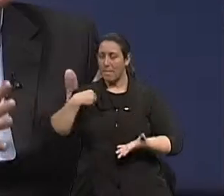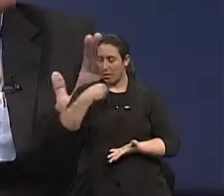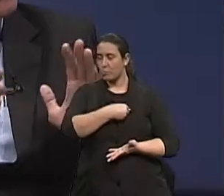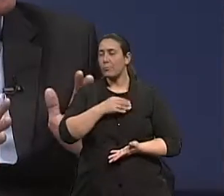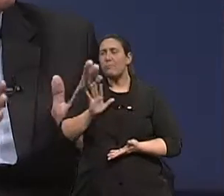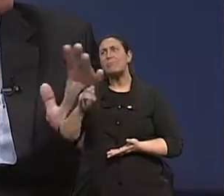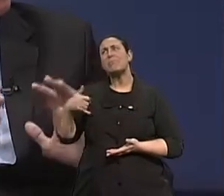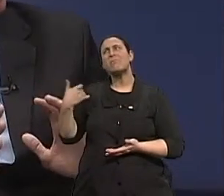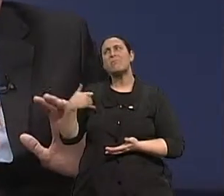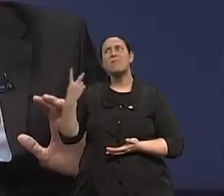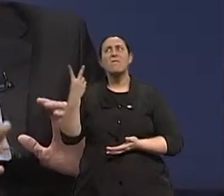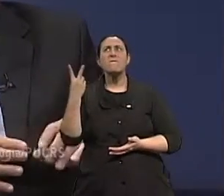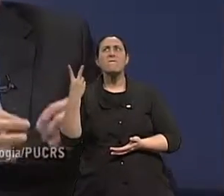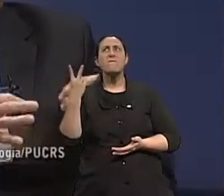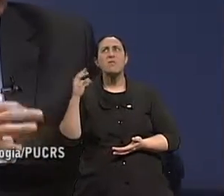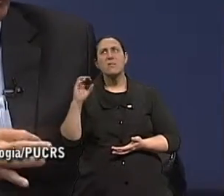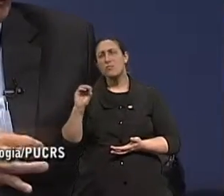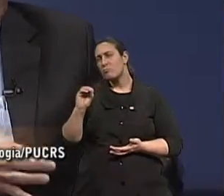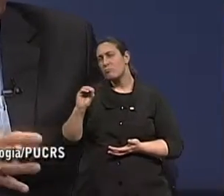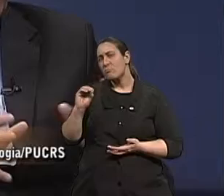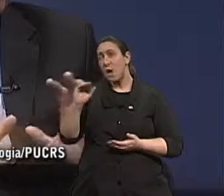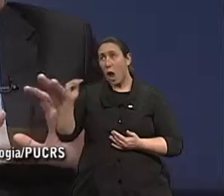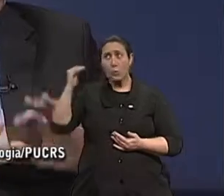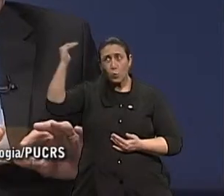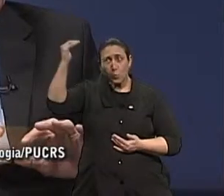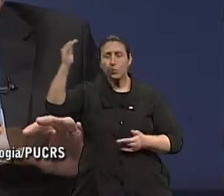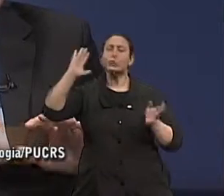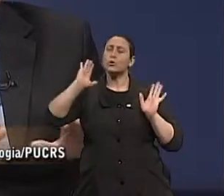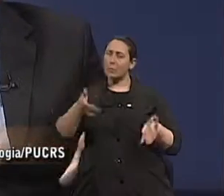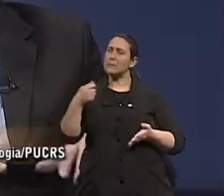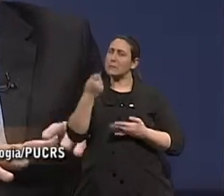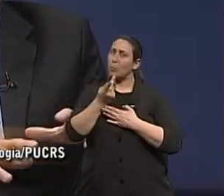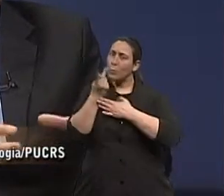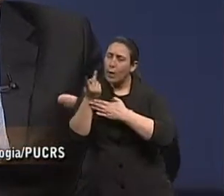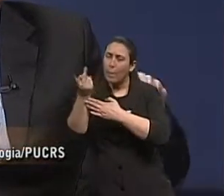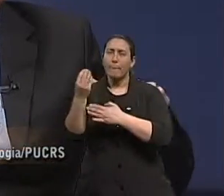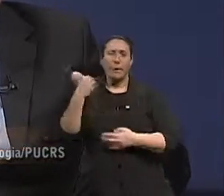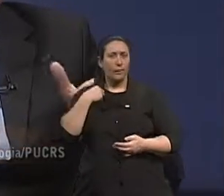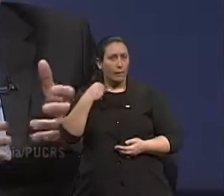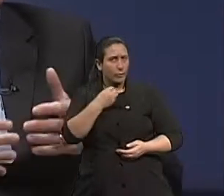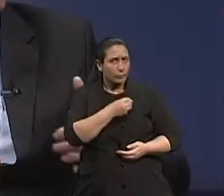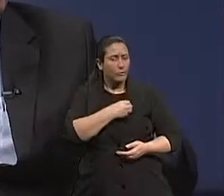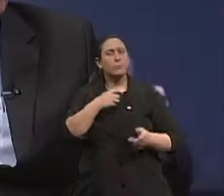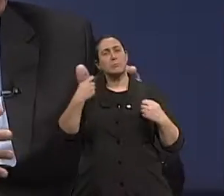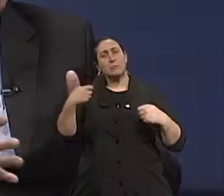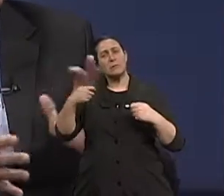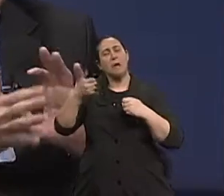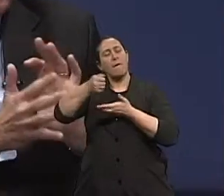perfeito. A partir dos 20 anos, esse adulto já deve procurar um médico e já fazer uma avaliação